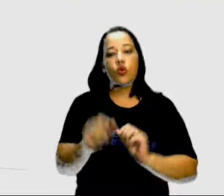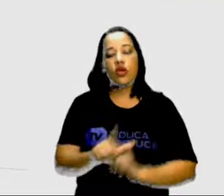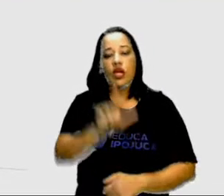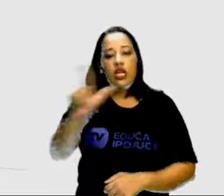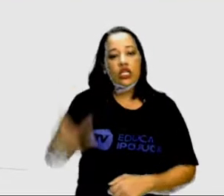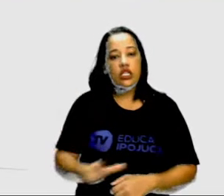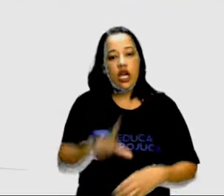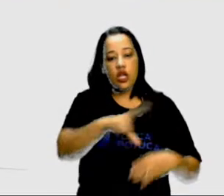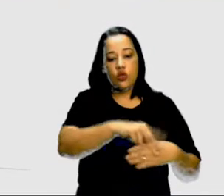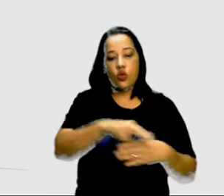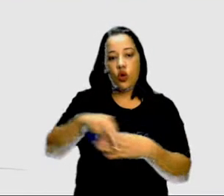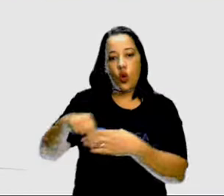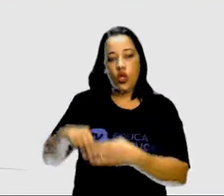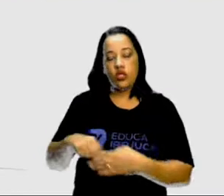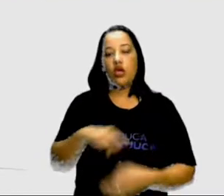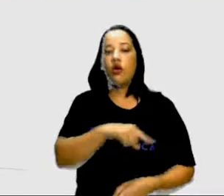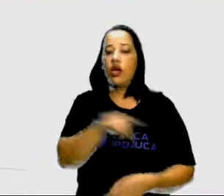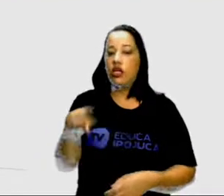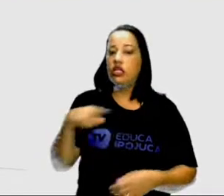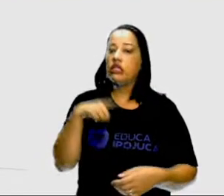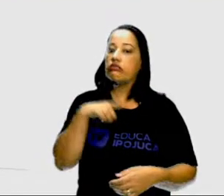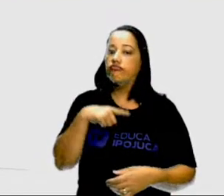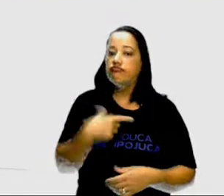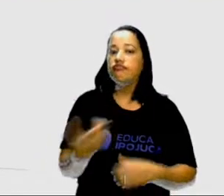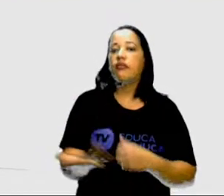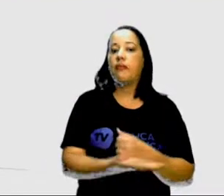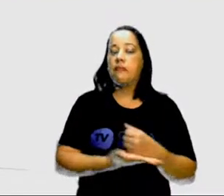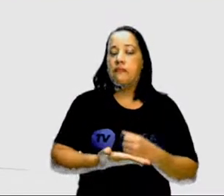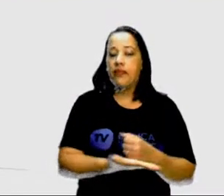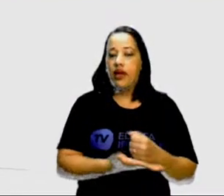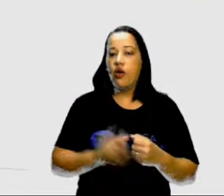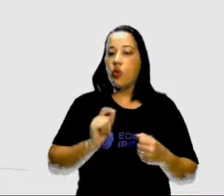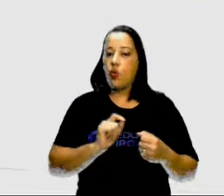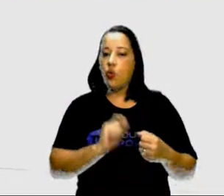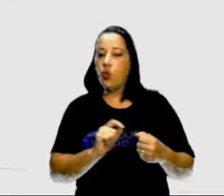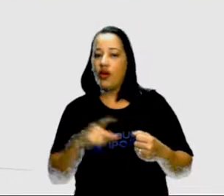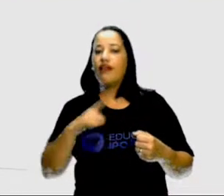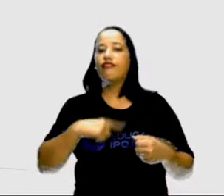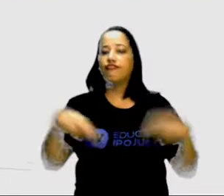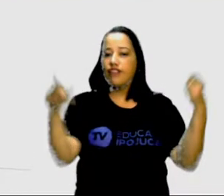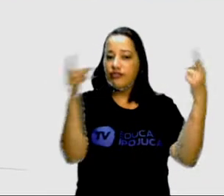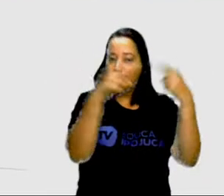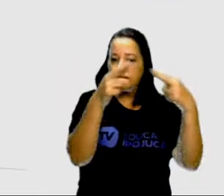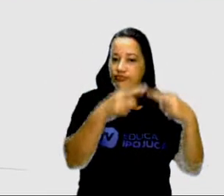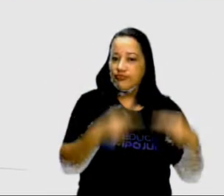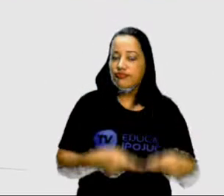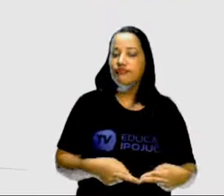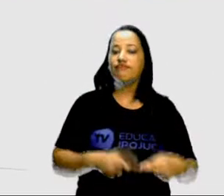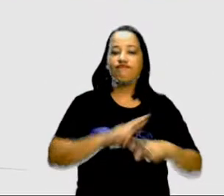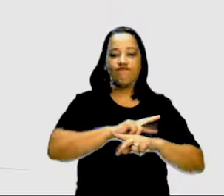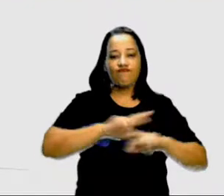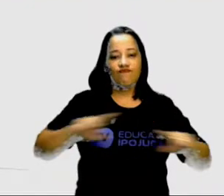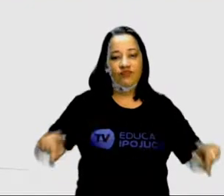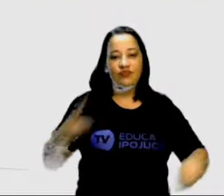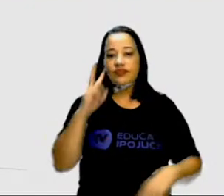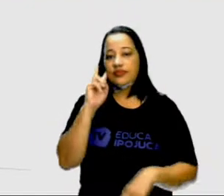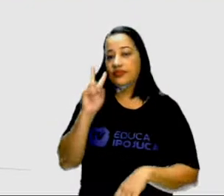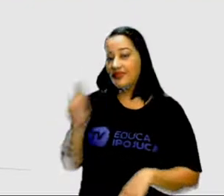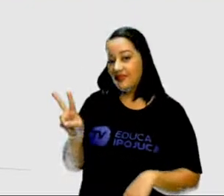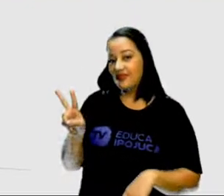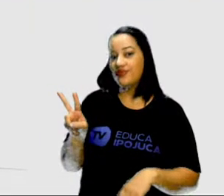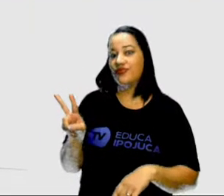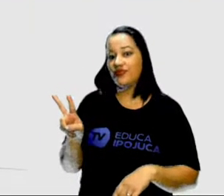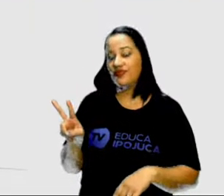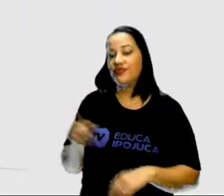cordel, onde basicamente tem diversas rimas no processo de leitura. Olha aqui essa visualização,